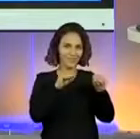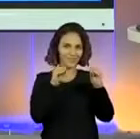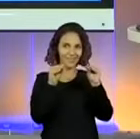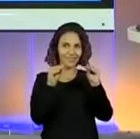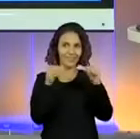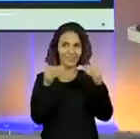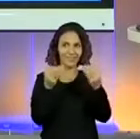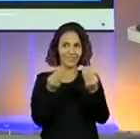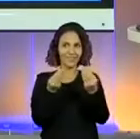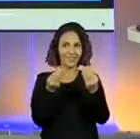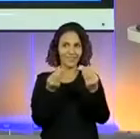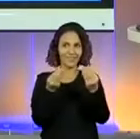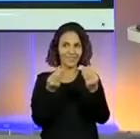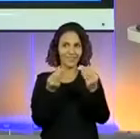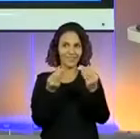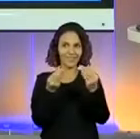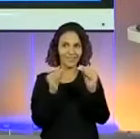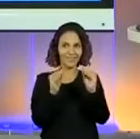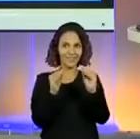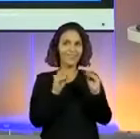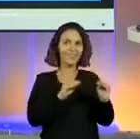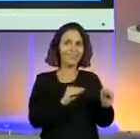Pronto. Sai de um lado e vai para o outro.